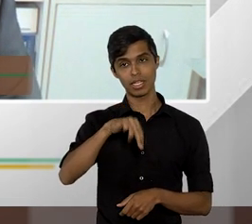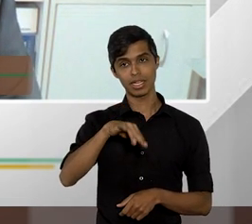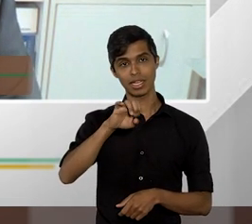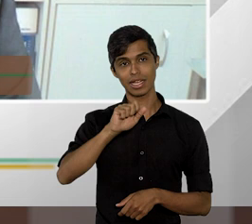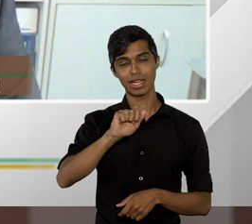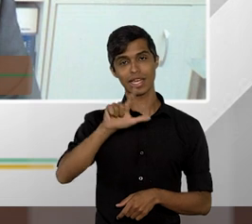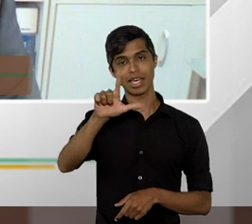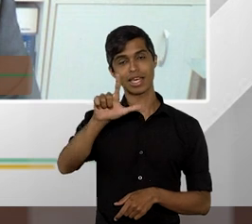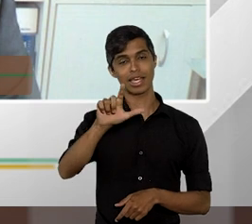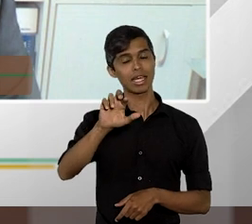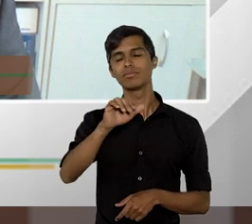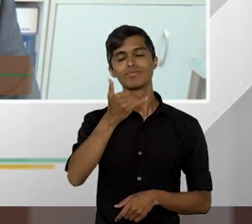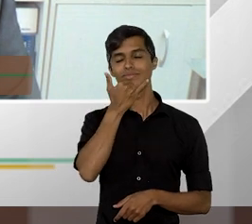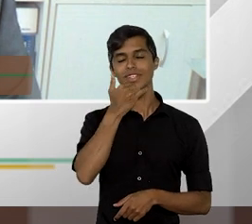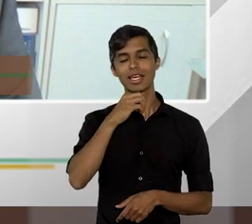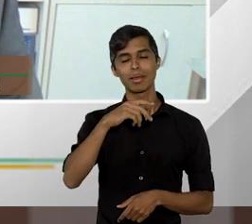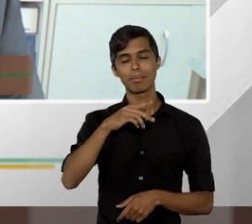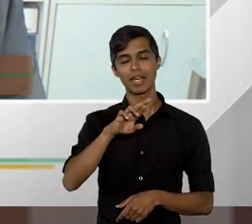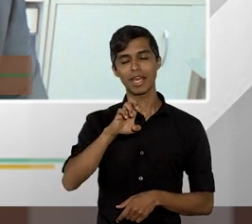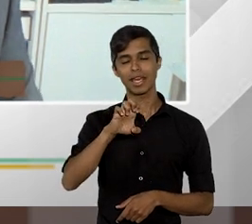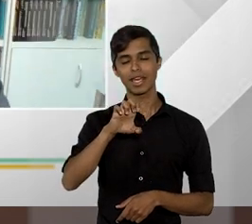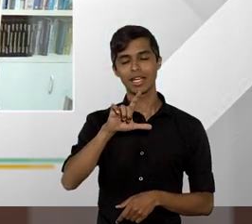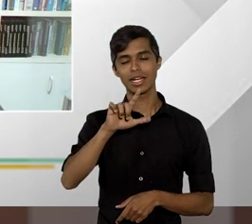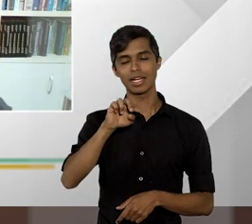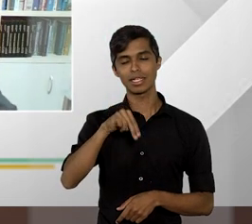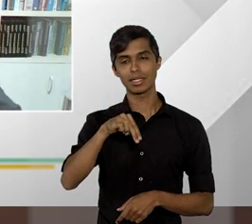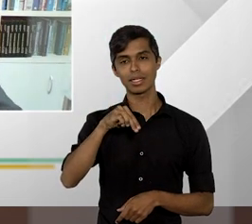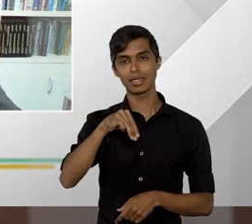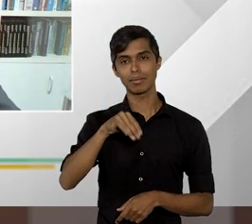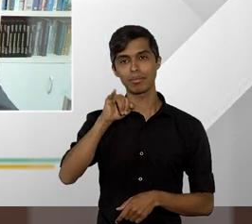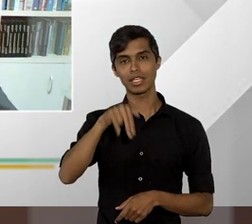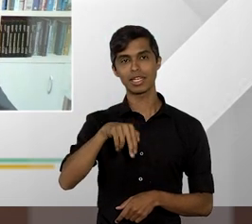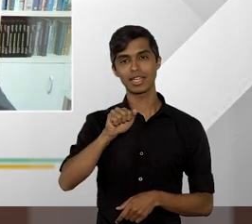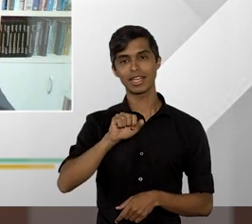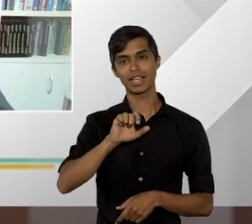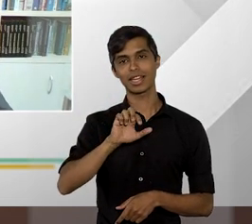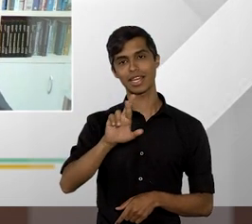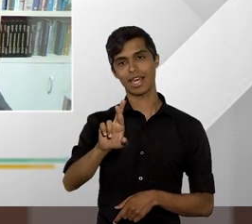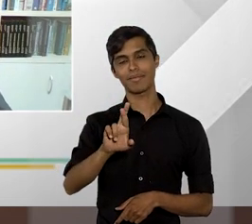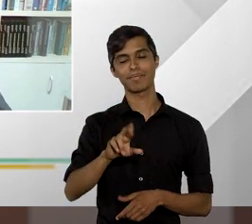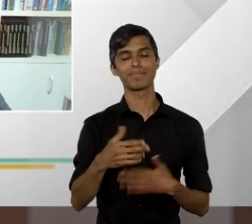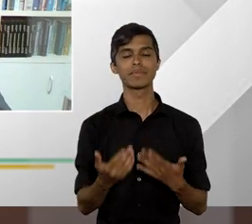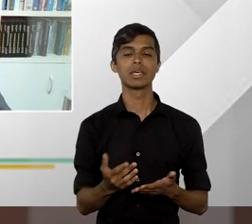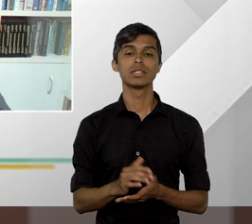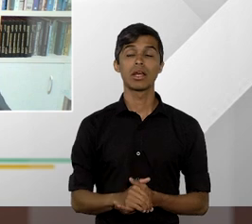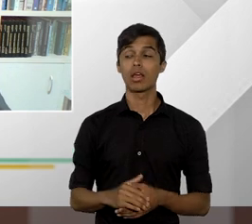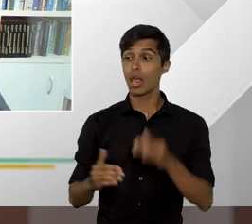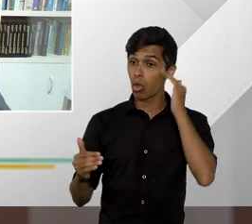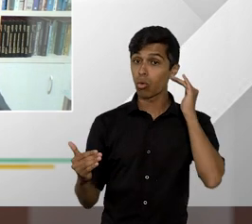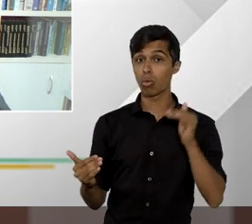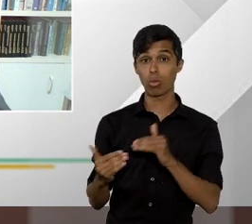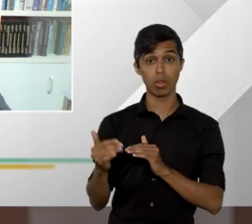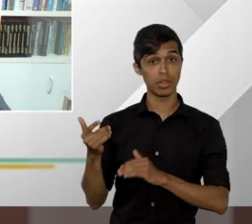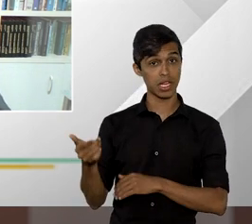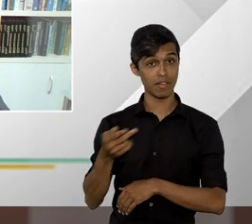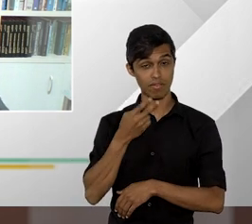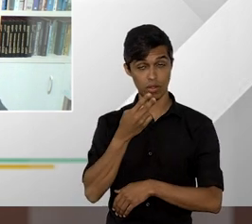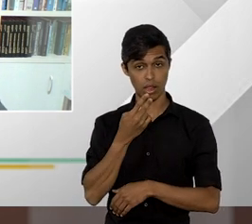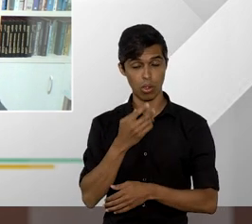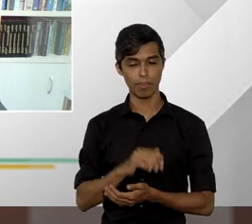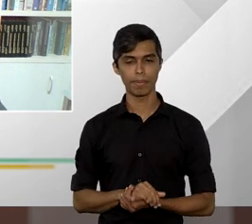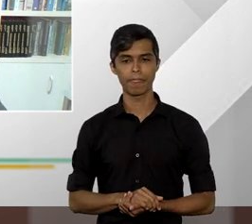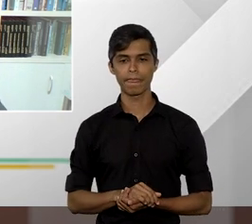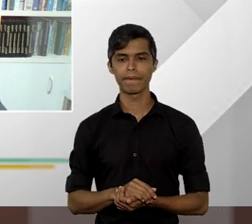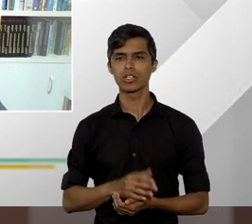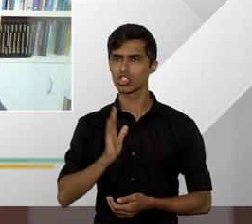essa regulamentação eu concordo plenamente Fátima se me permite concordo plenamente com o professor Paulo até